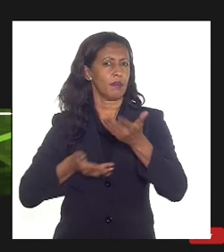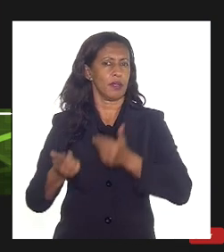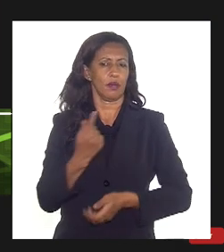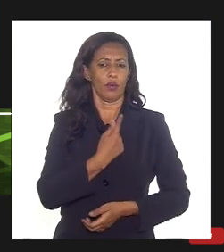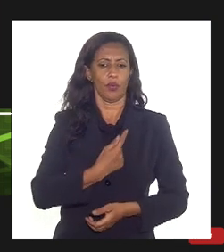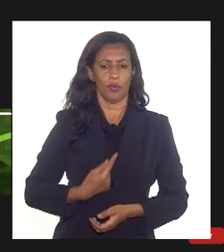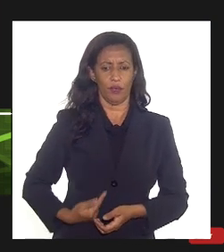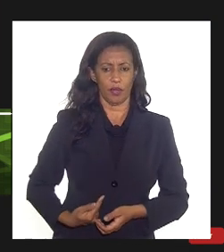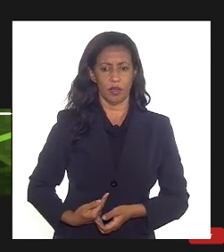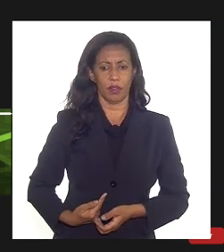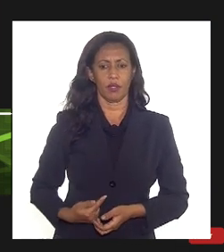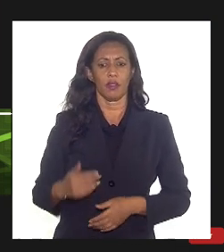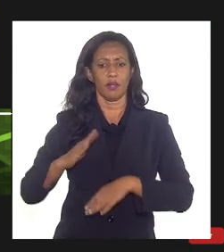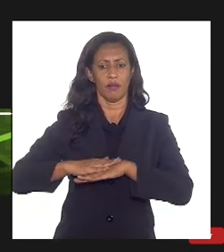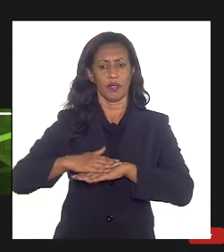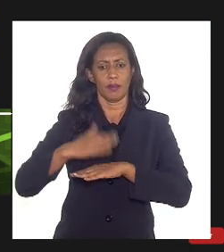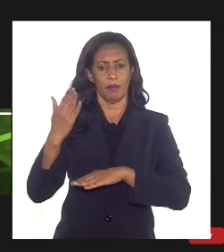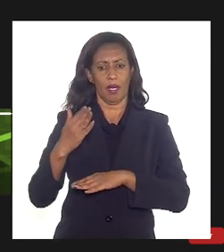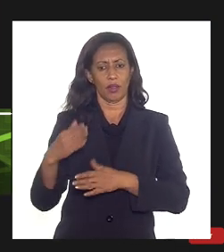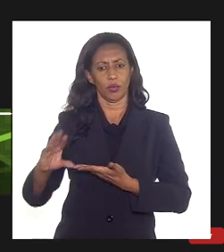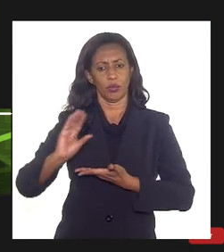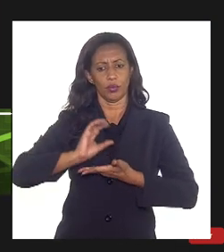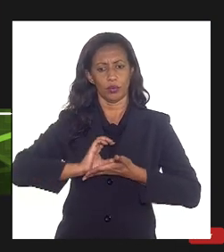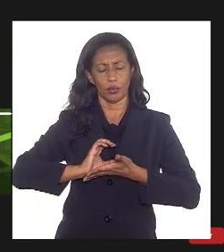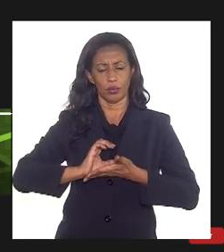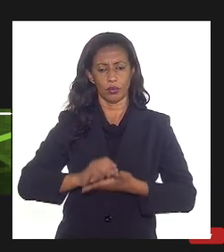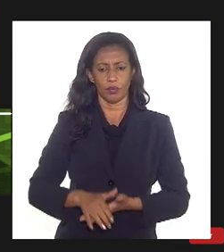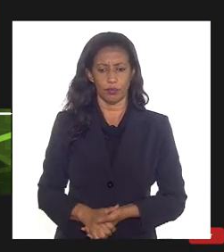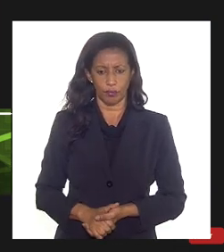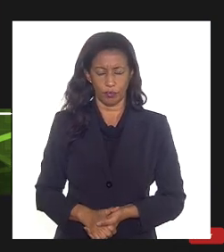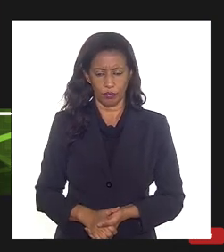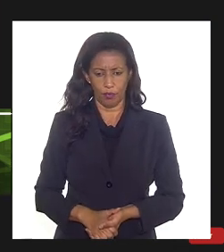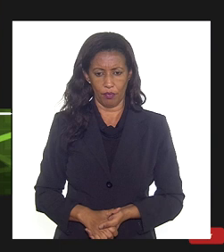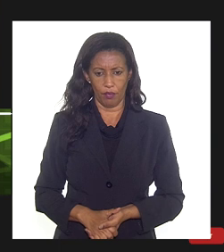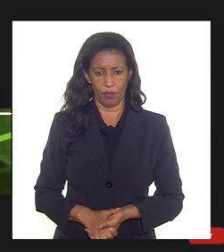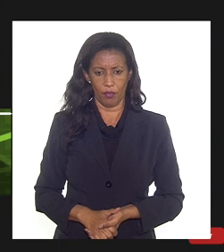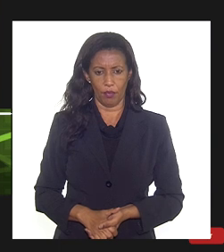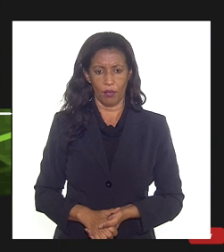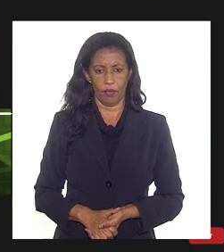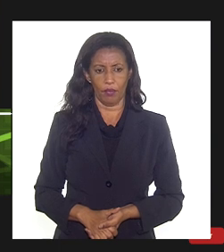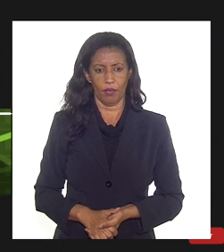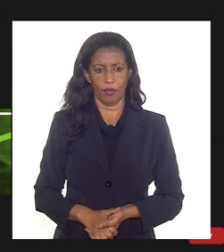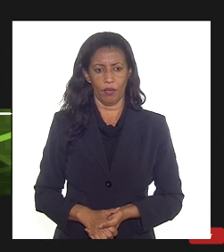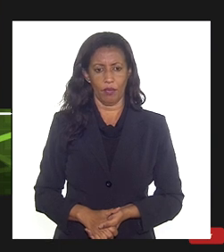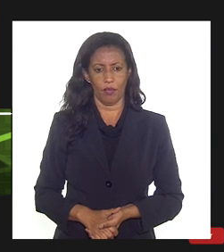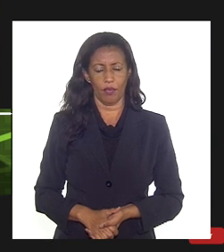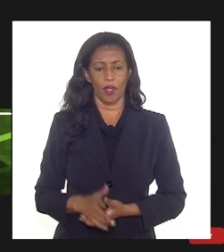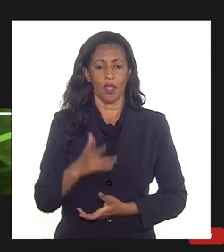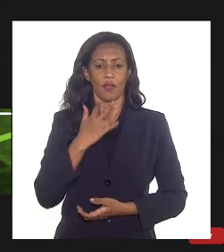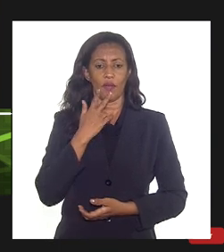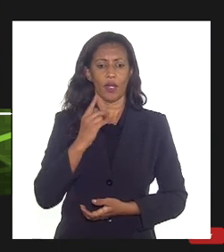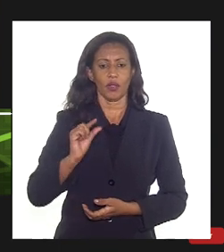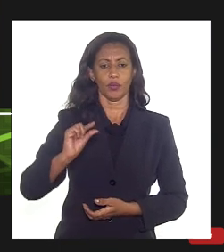vão ser maximizadas também falando um pouquinho do papel do gás